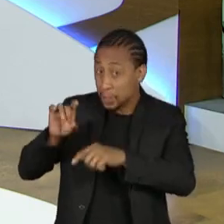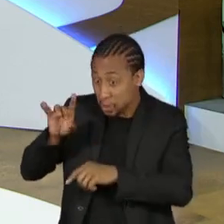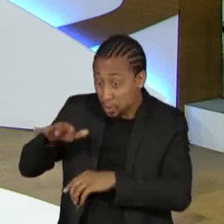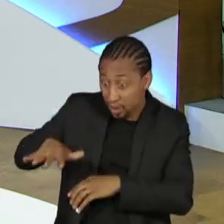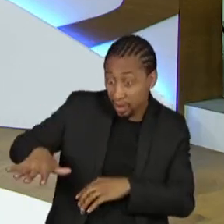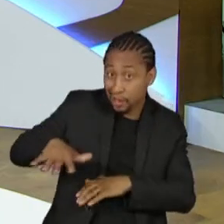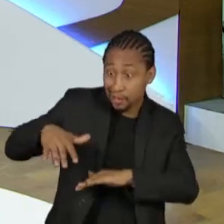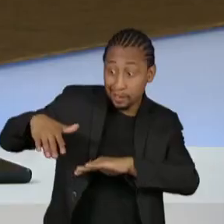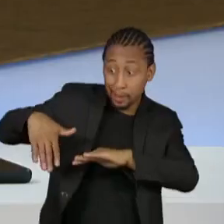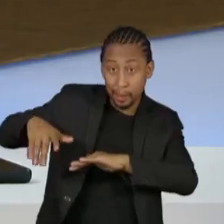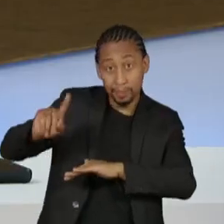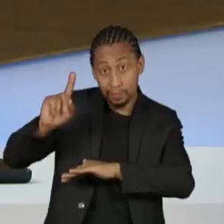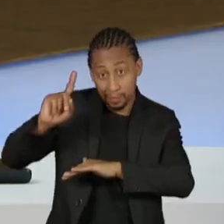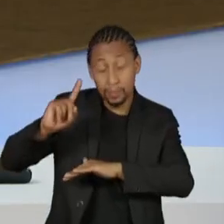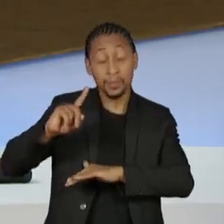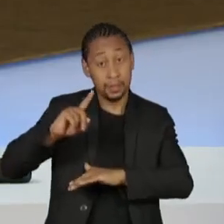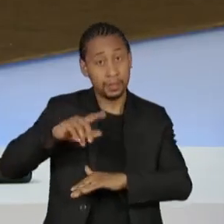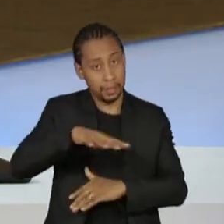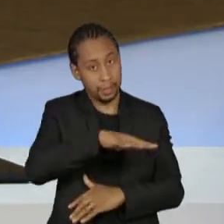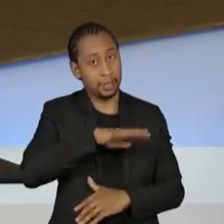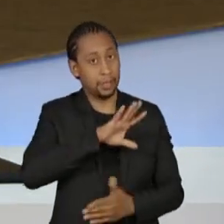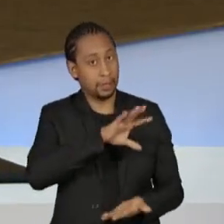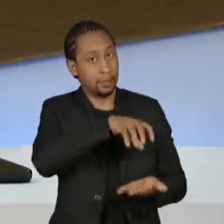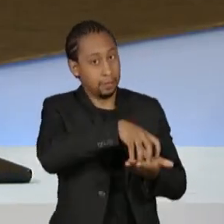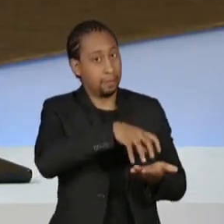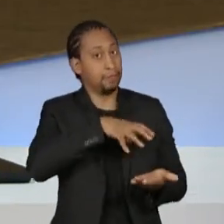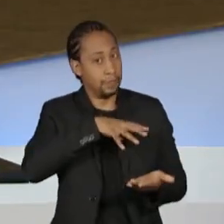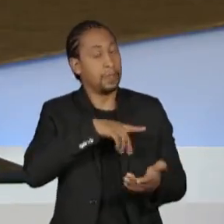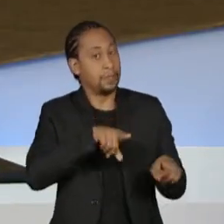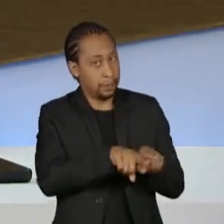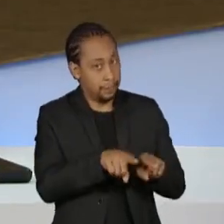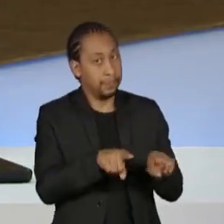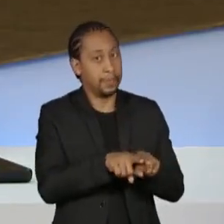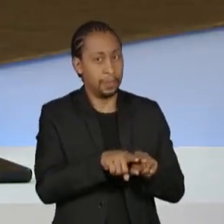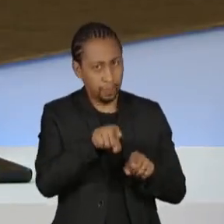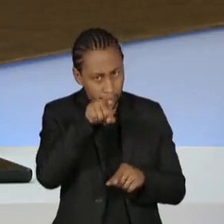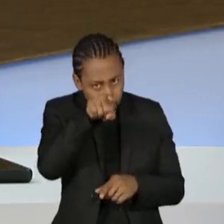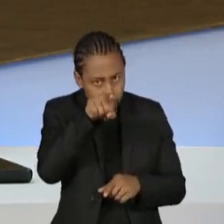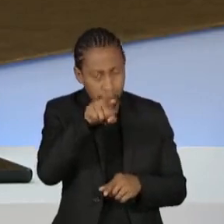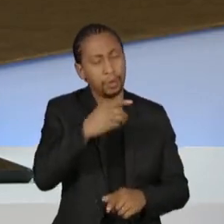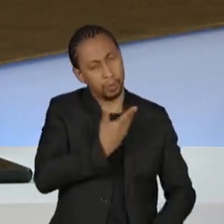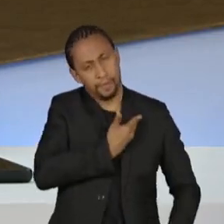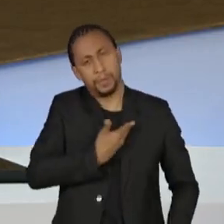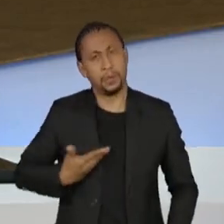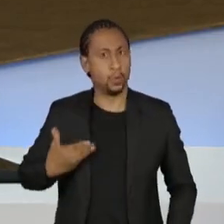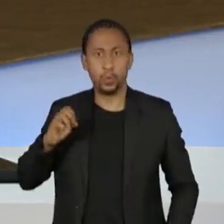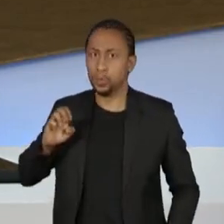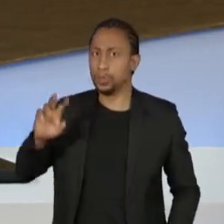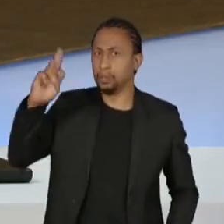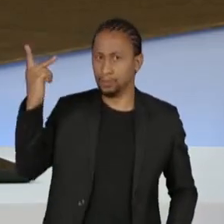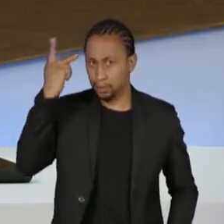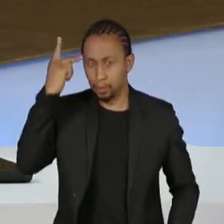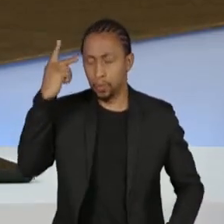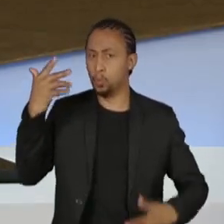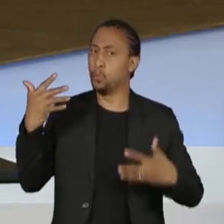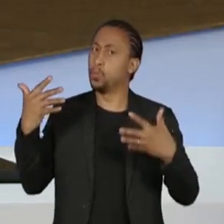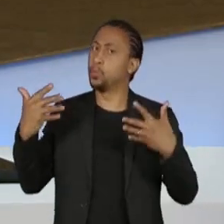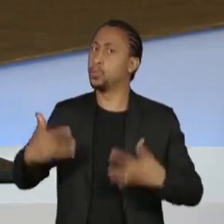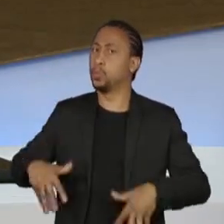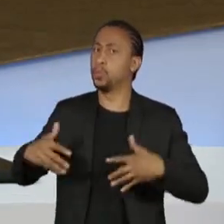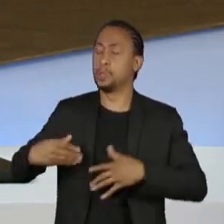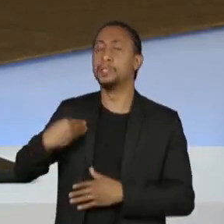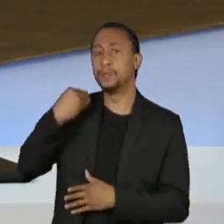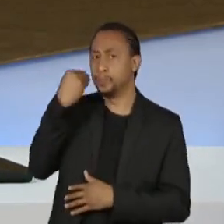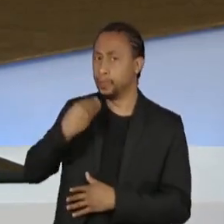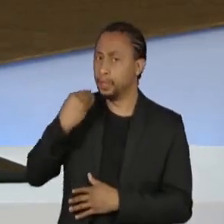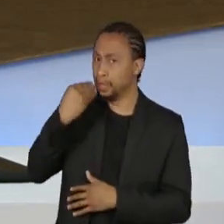metropolitana também. Tendo o senhor passado agora pelo comando do maior Estado, tendo a experiência do Executivo, por